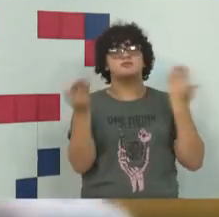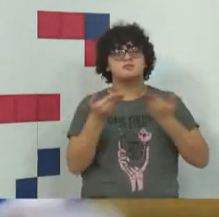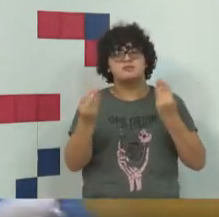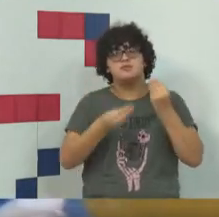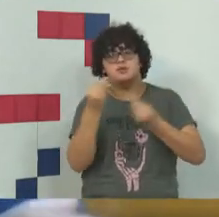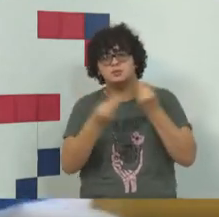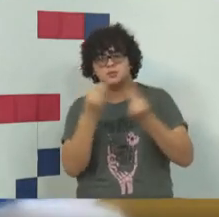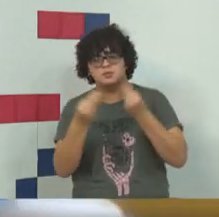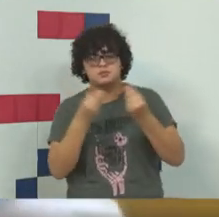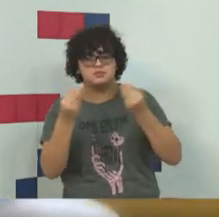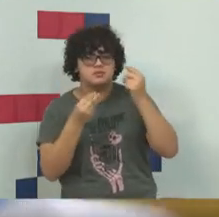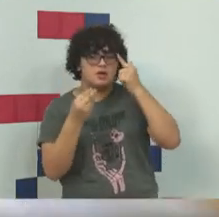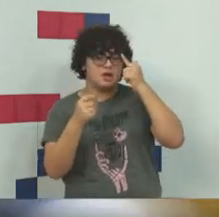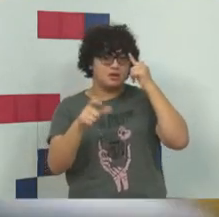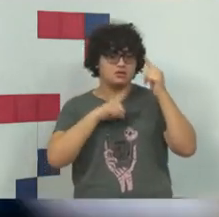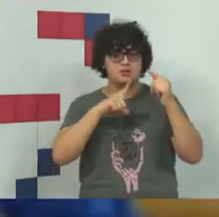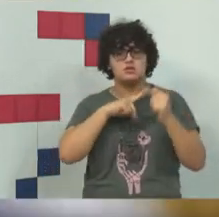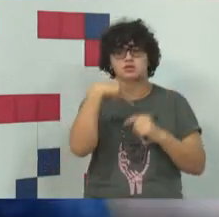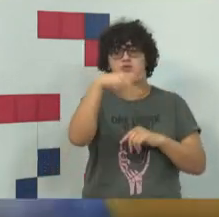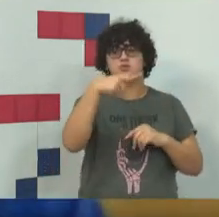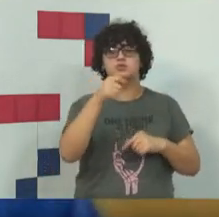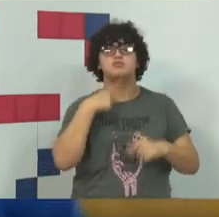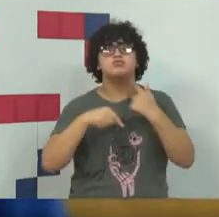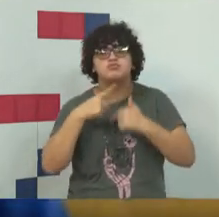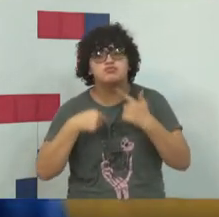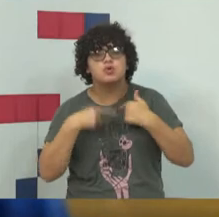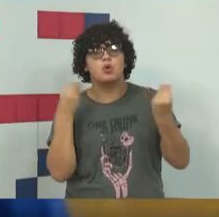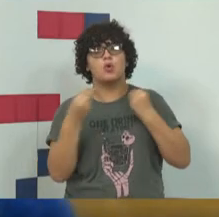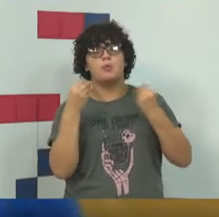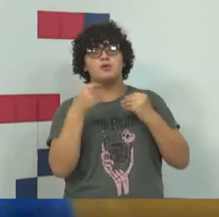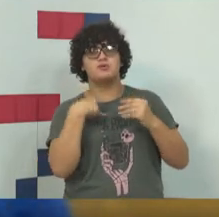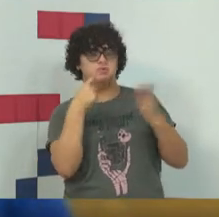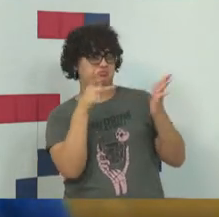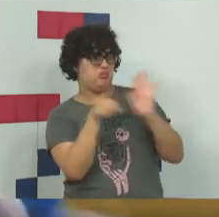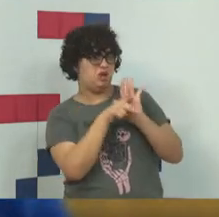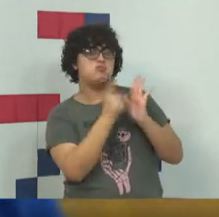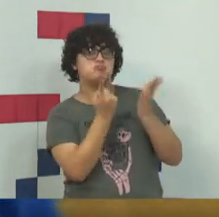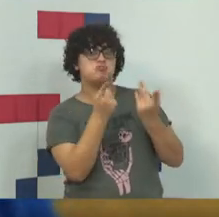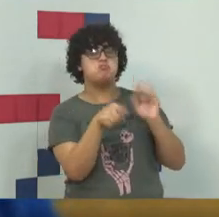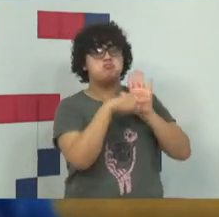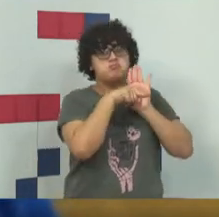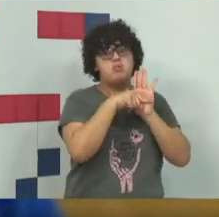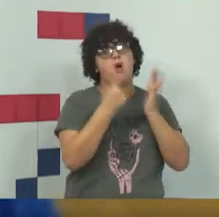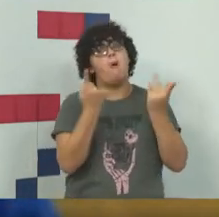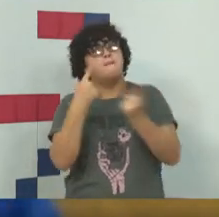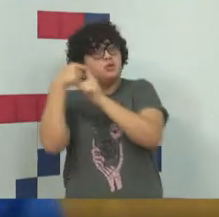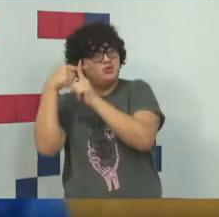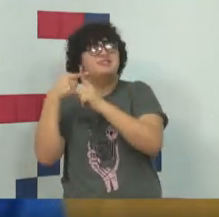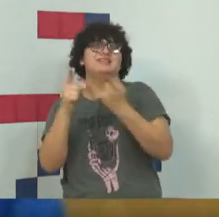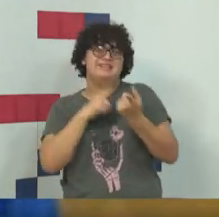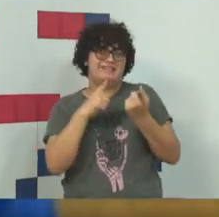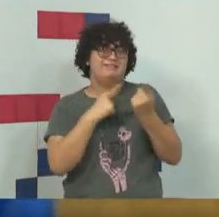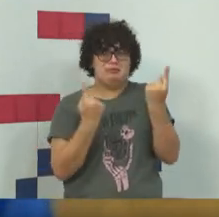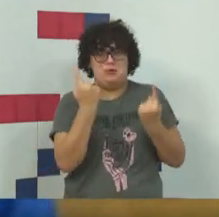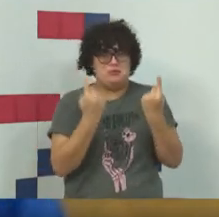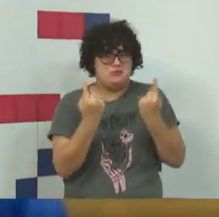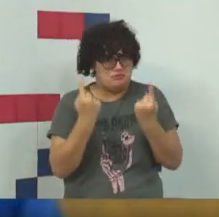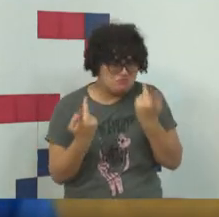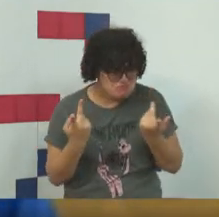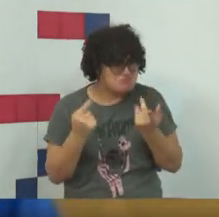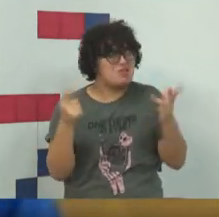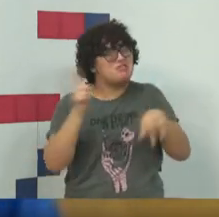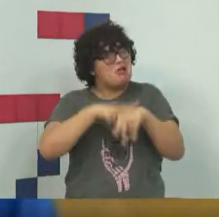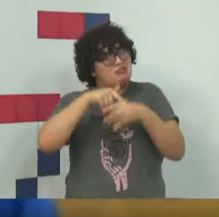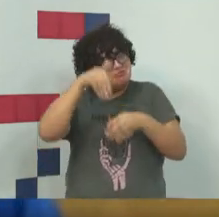tem as suas, tem os seus prós, seus contras, lógico que no ambiente de votação de